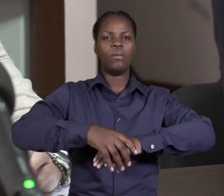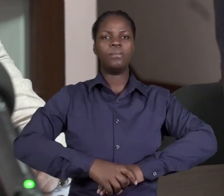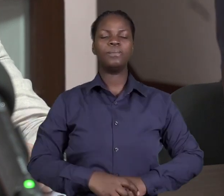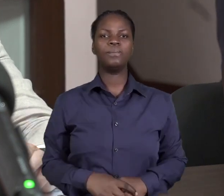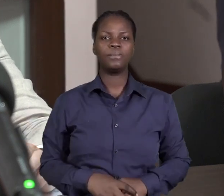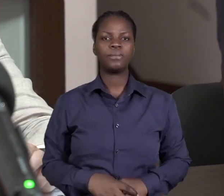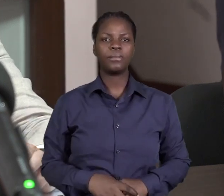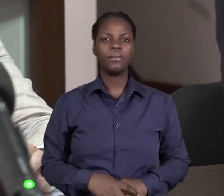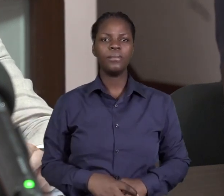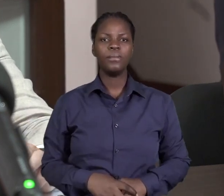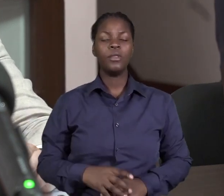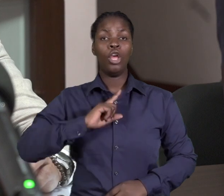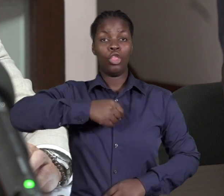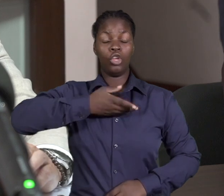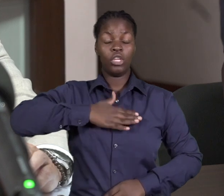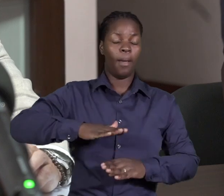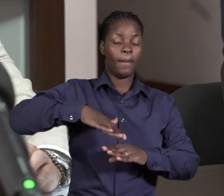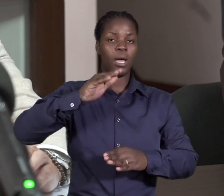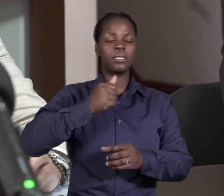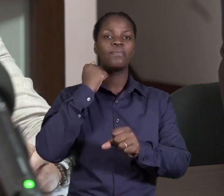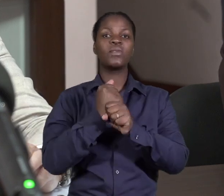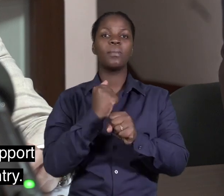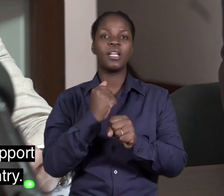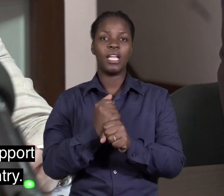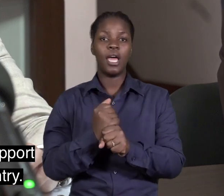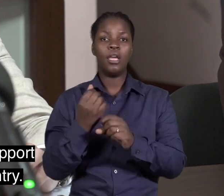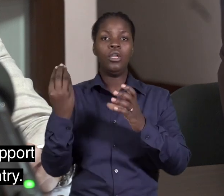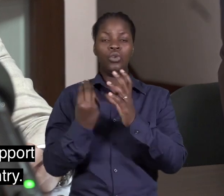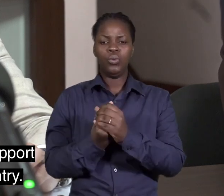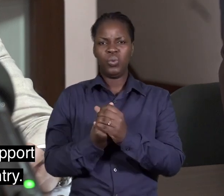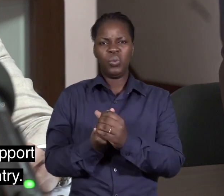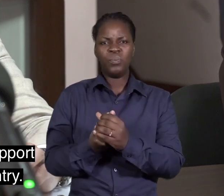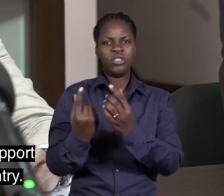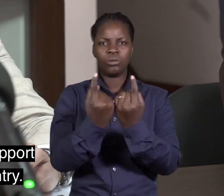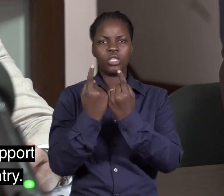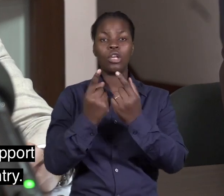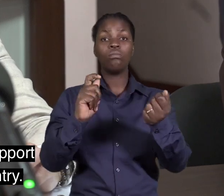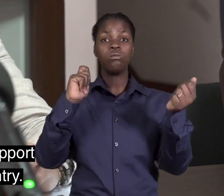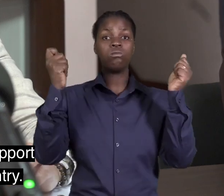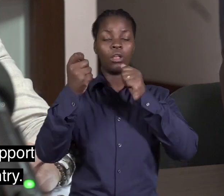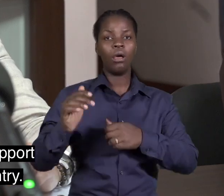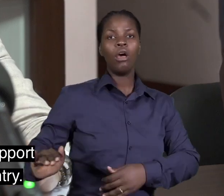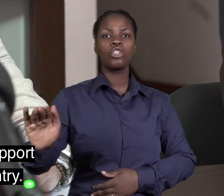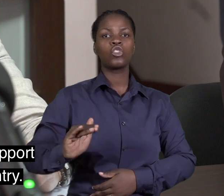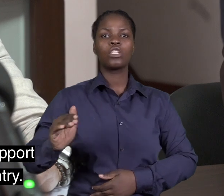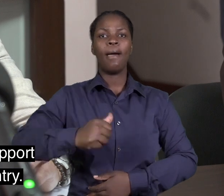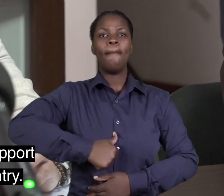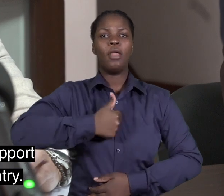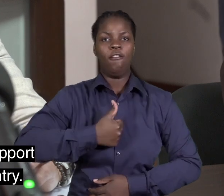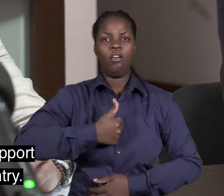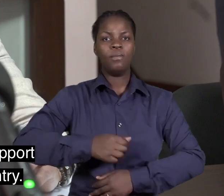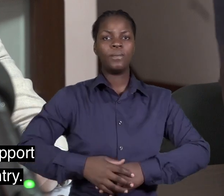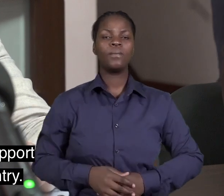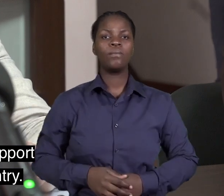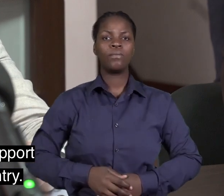com atores de mudança na sociedade civil. achamos que isso é a melhor forma